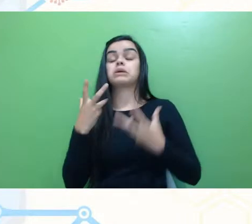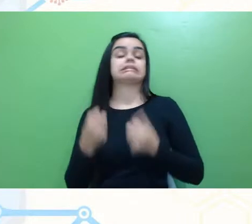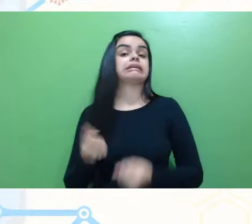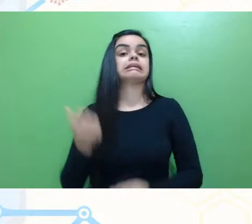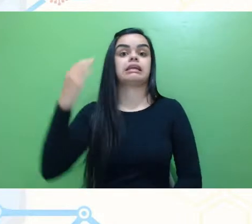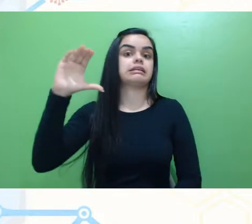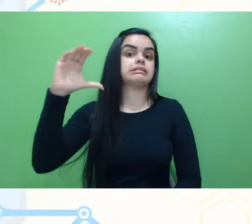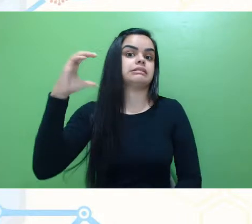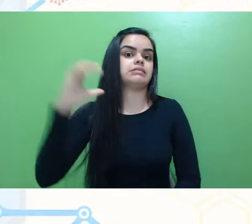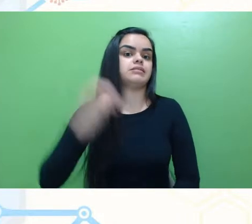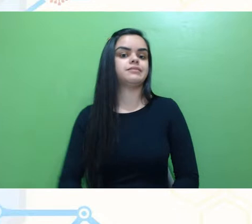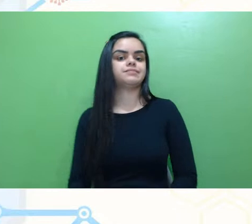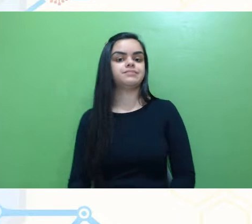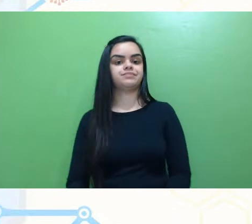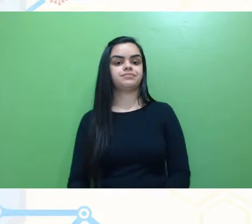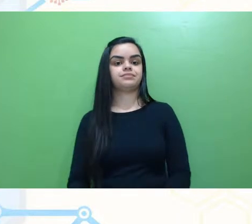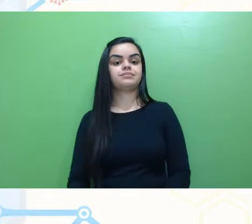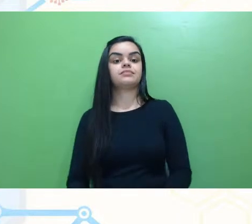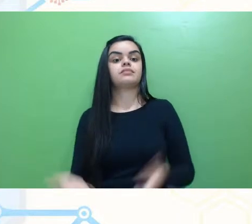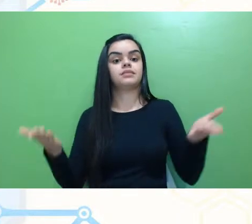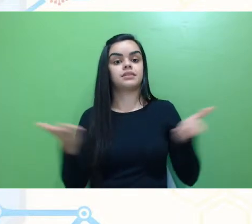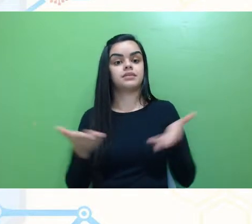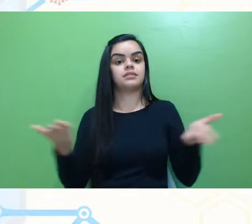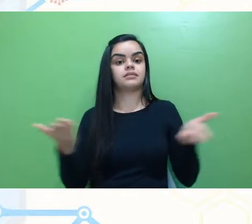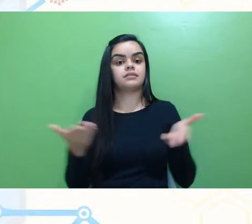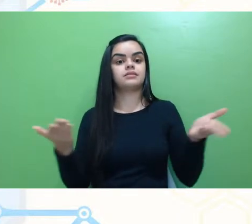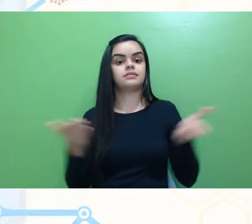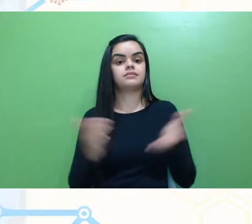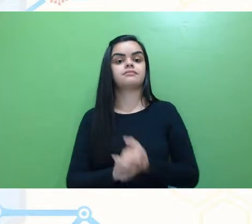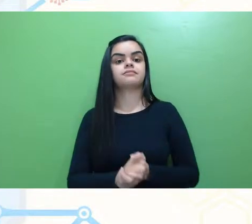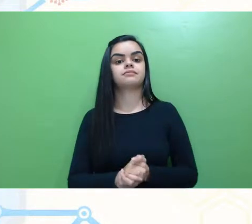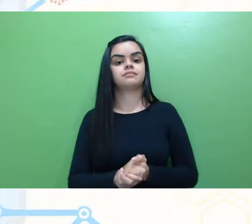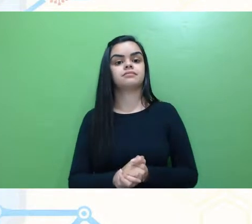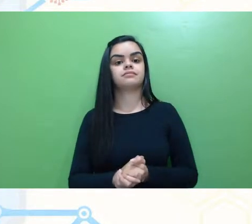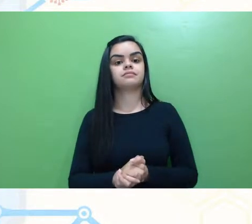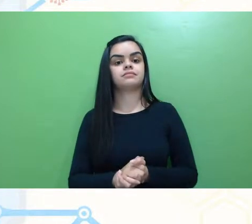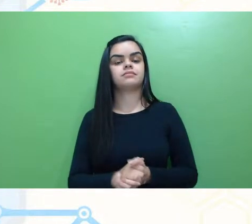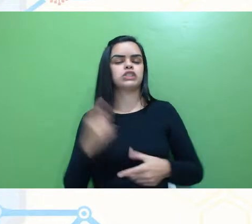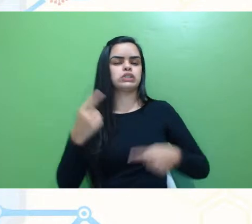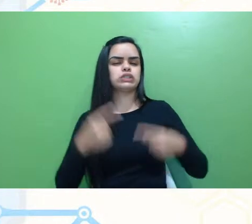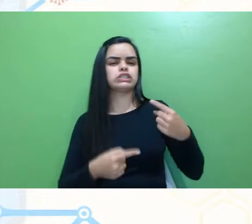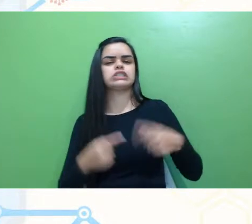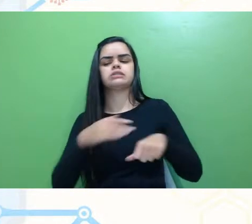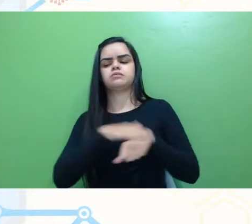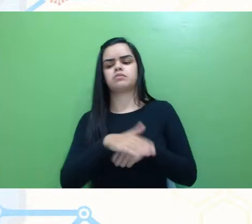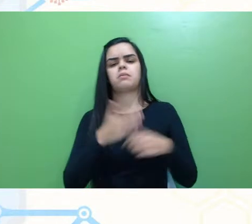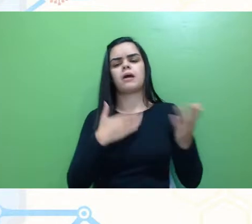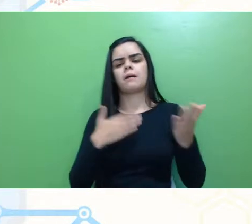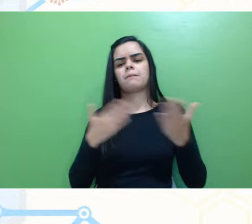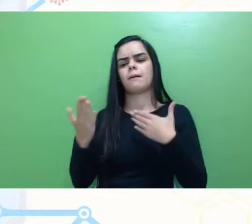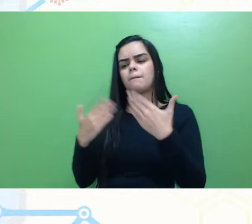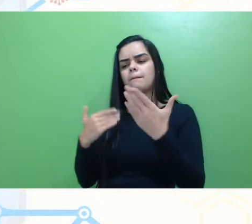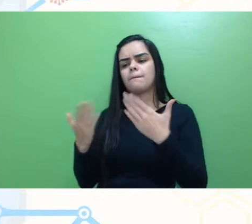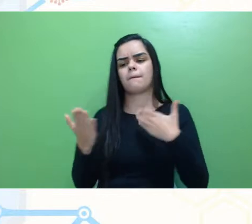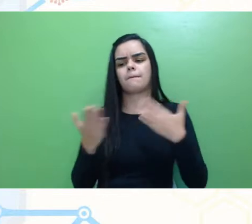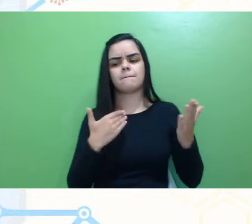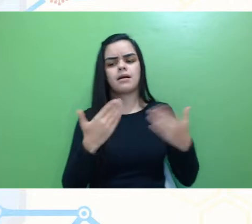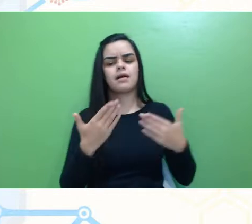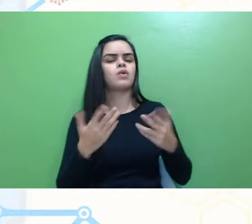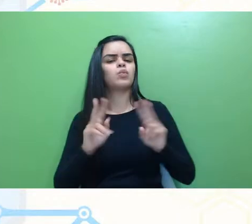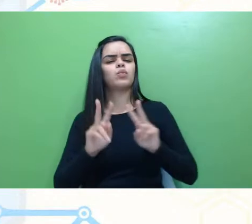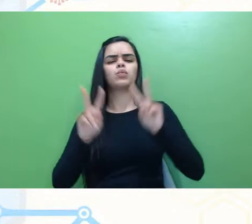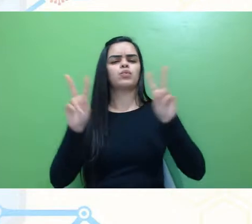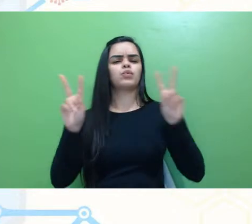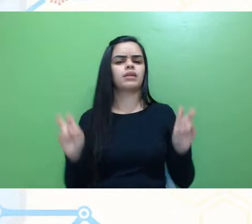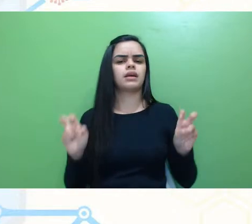né, e no momento em que estávamos discutindo, conversando um pouco a respeito de qual tema, né,